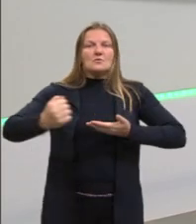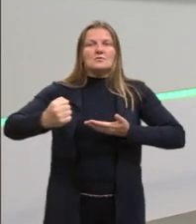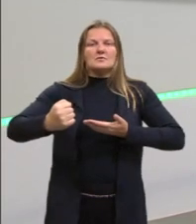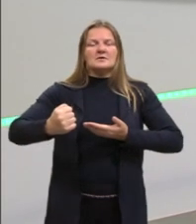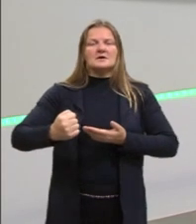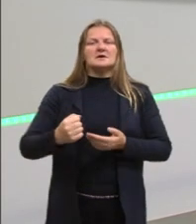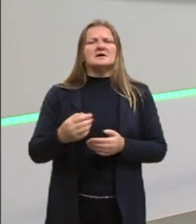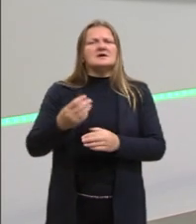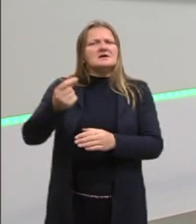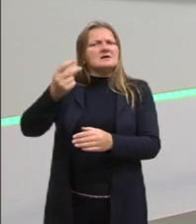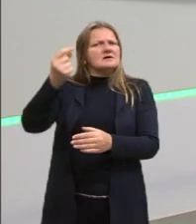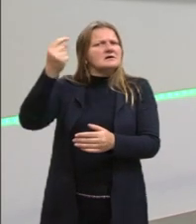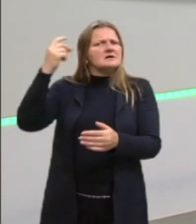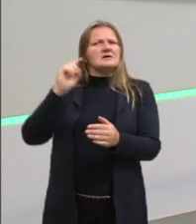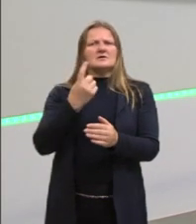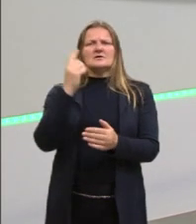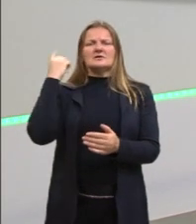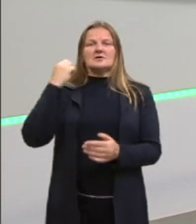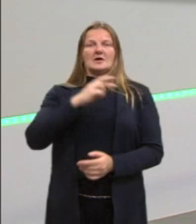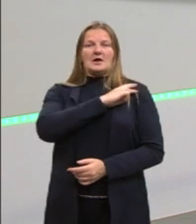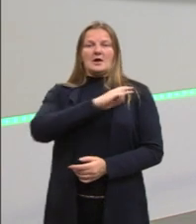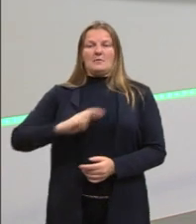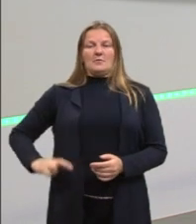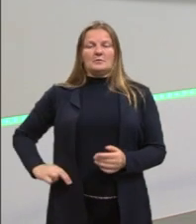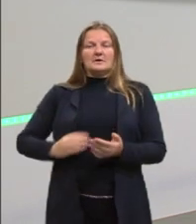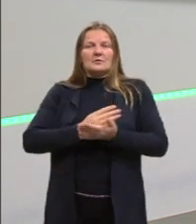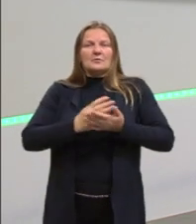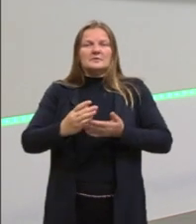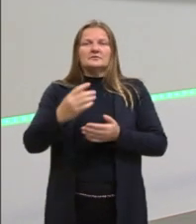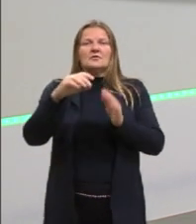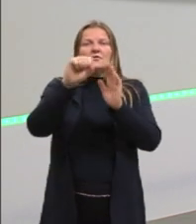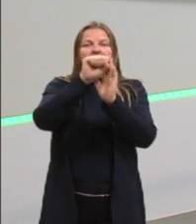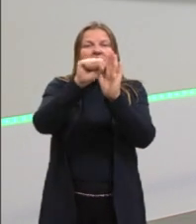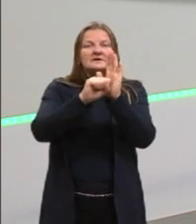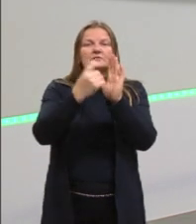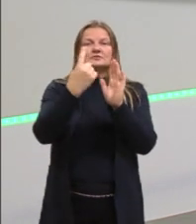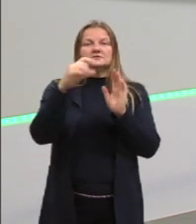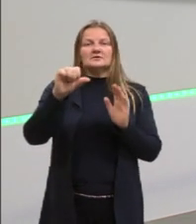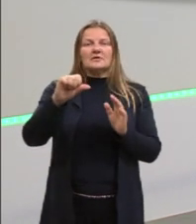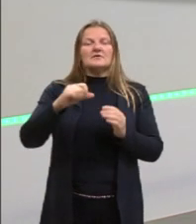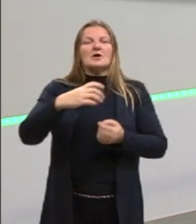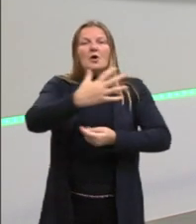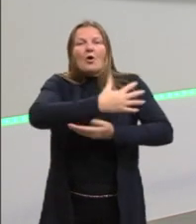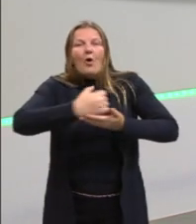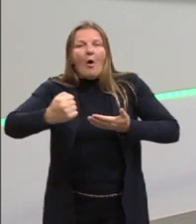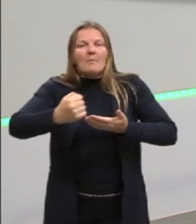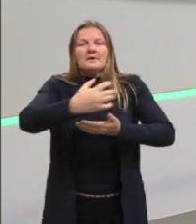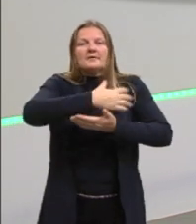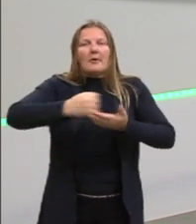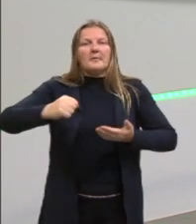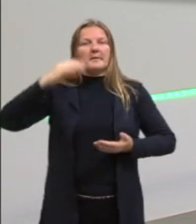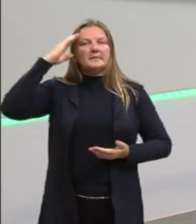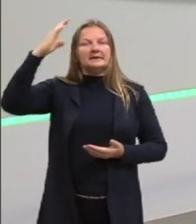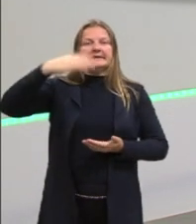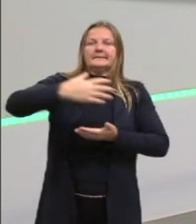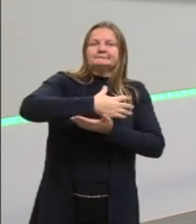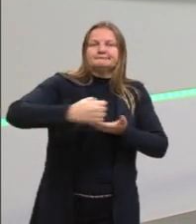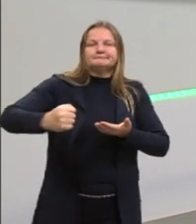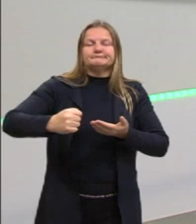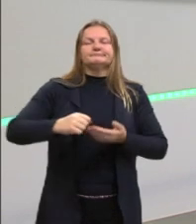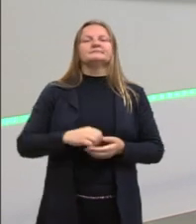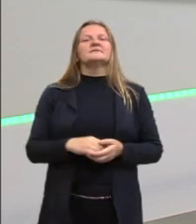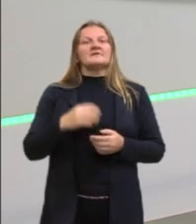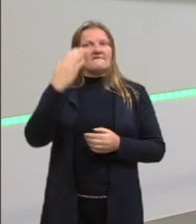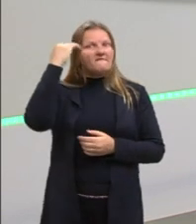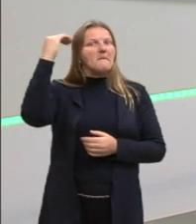Desde ali do início da República, do final do século XIX, tiveram vários golpes militares aí ao longo do século